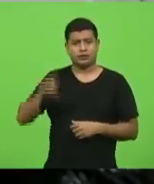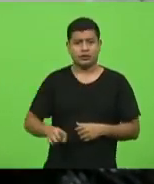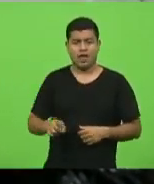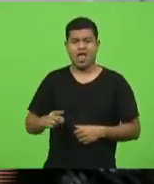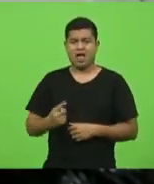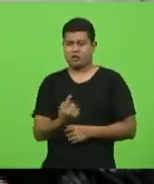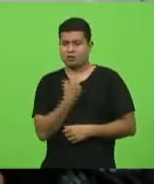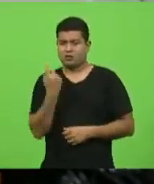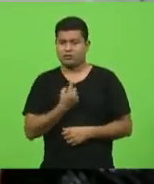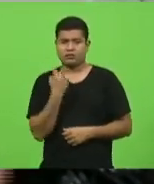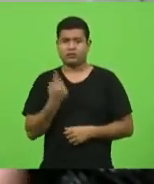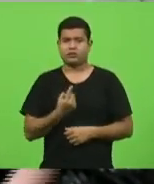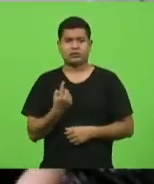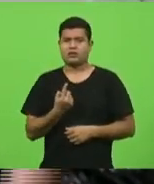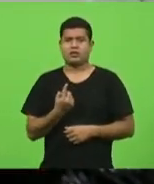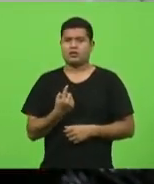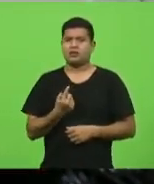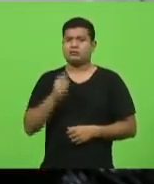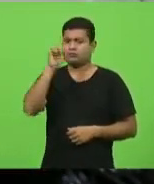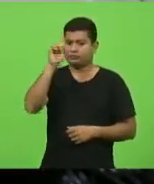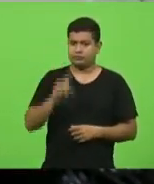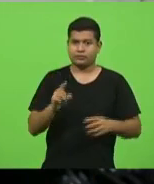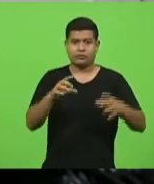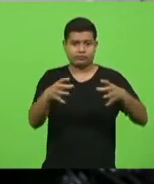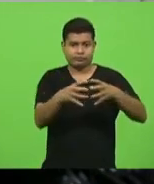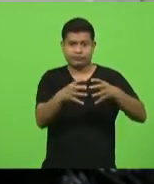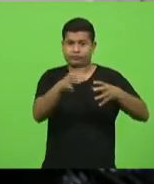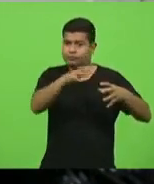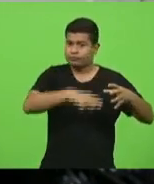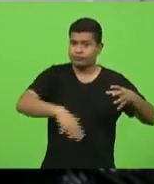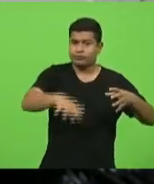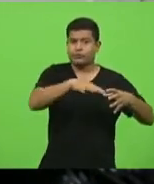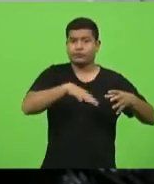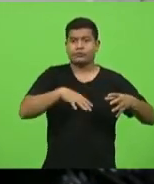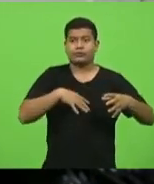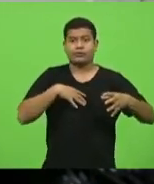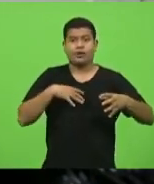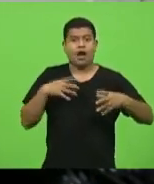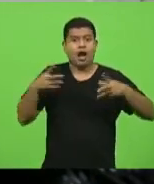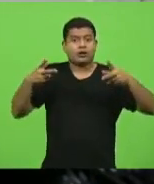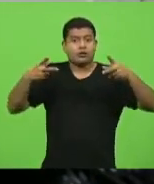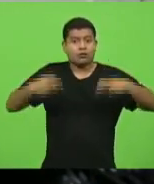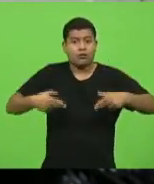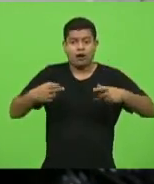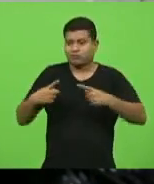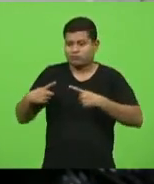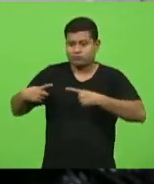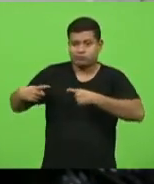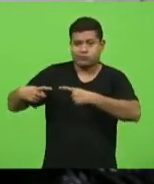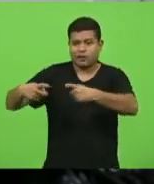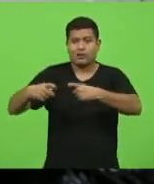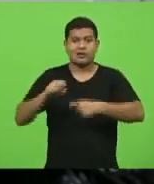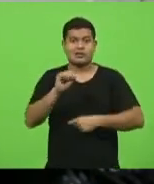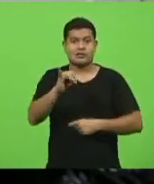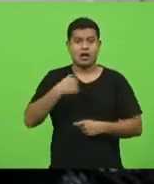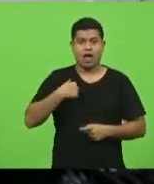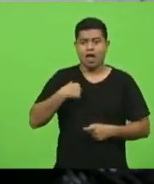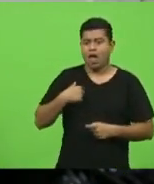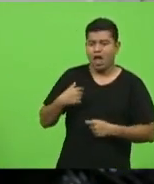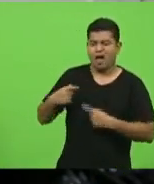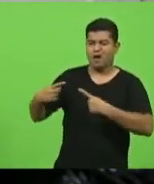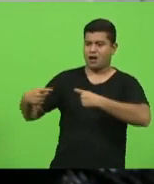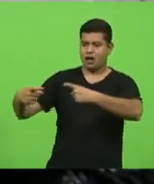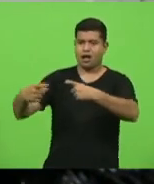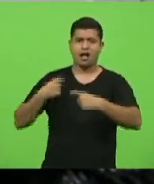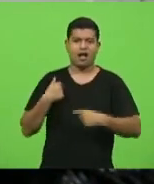coletivo numa crise que nós estamos numa guerra. As pessoas não entendem. Se eu estou numa guerra, eu não posso passear na rua